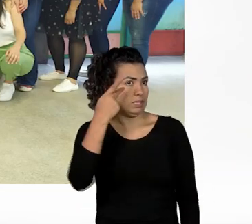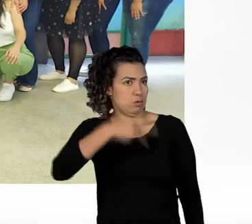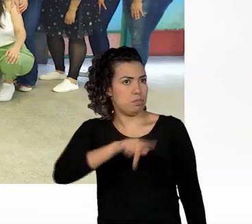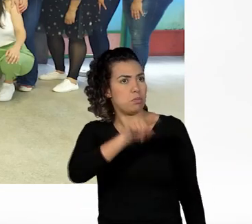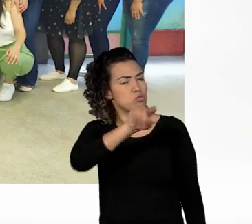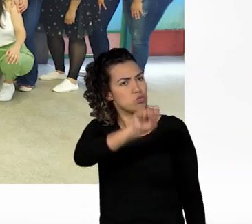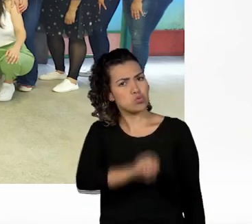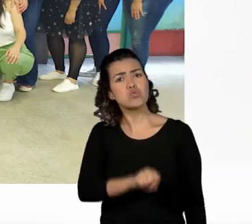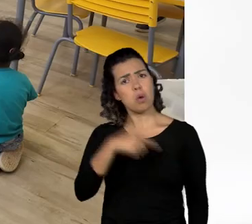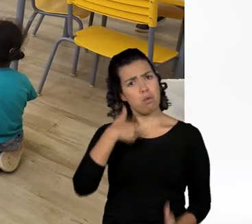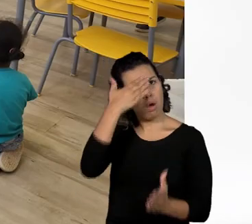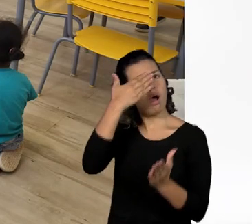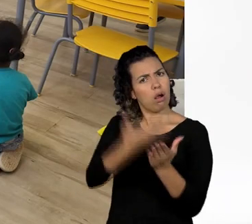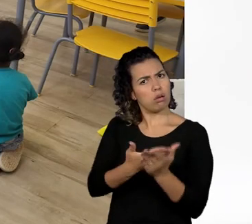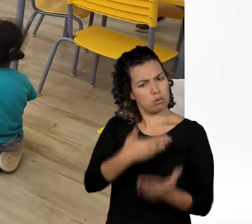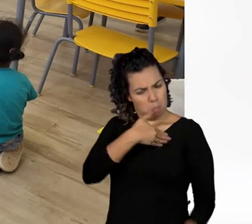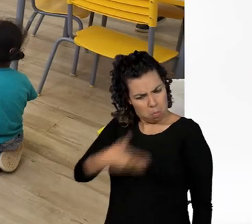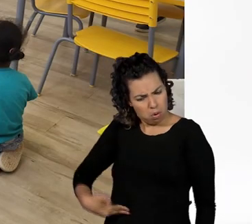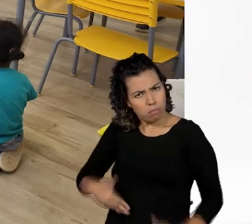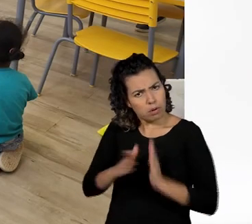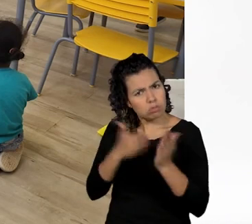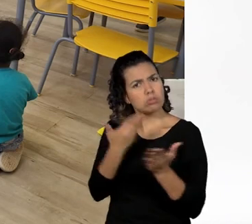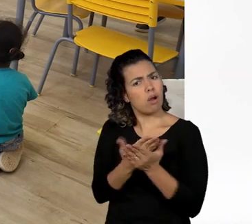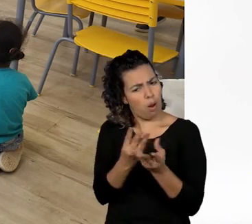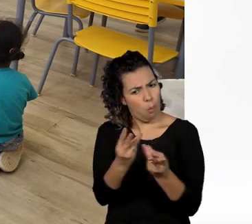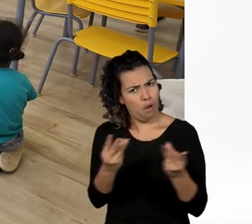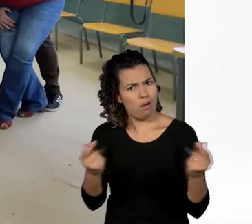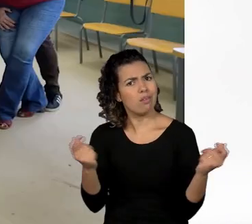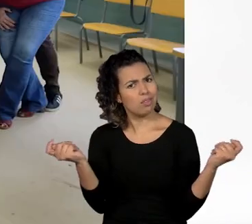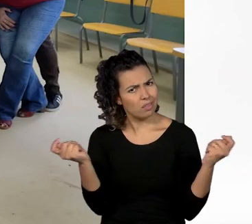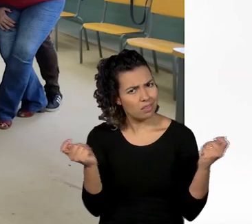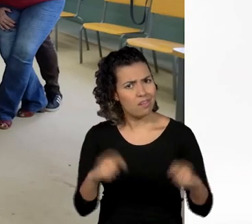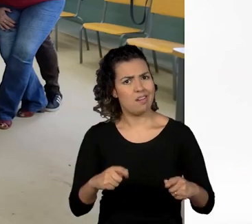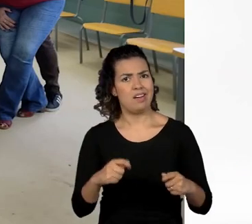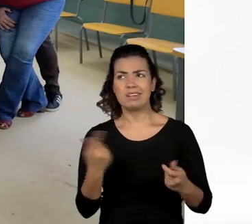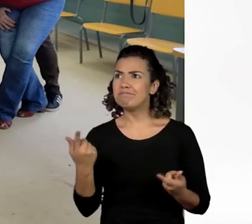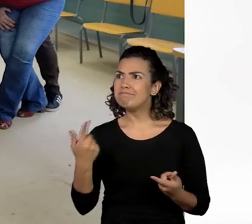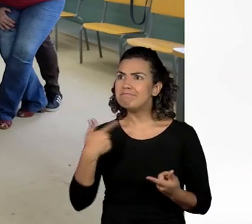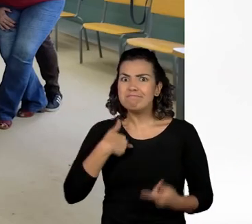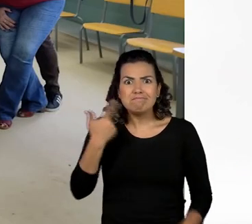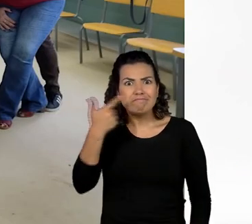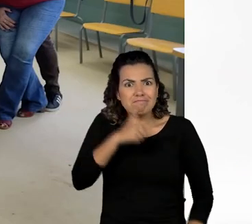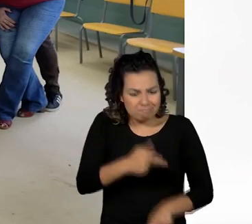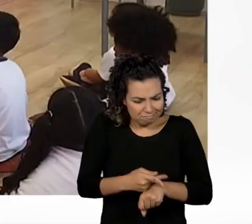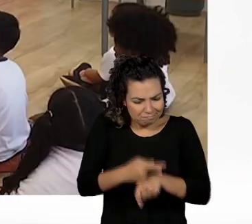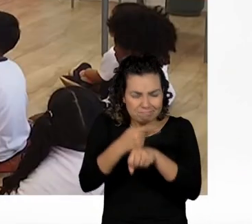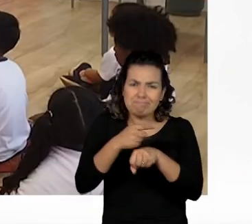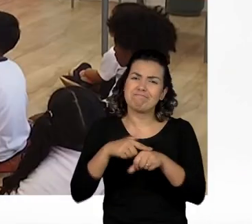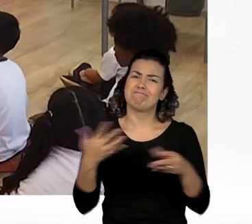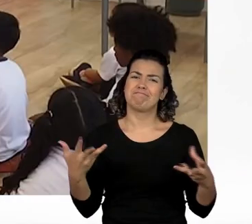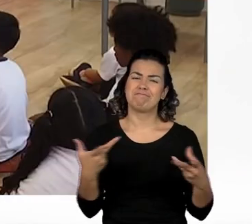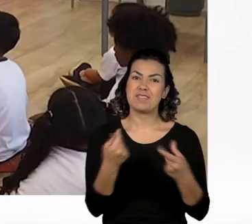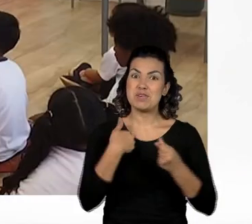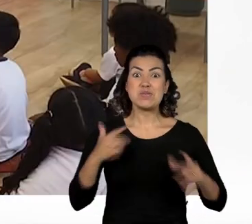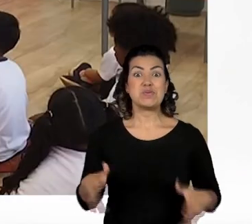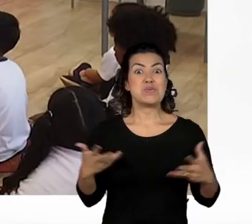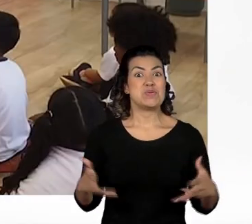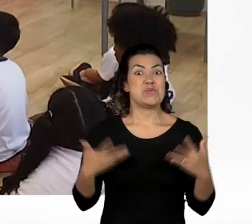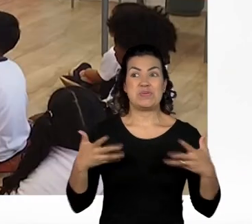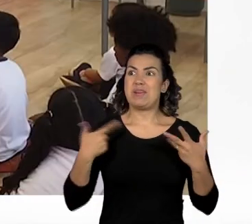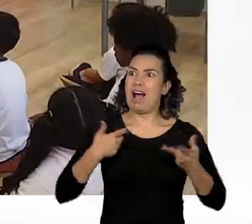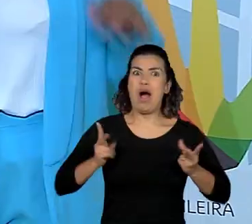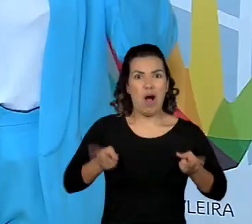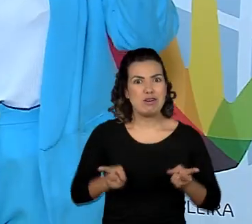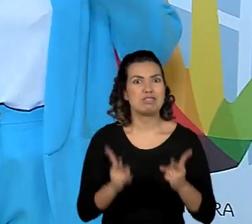educação pública de qualidade. Então, eu acho que o reconhecimento desse trabalho é fundamental para dar mais gás para que a gente continue trabalhando